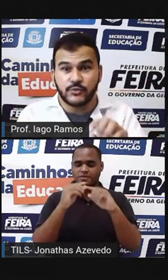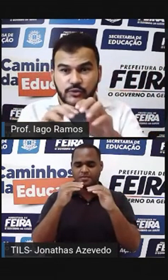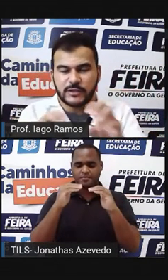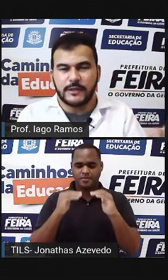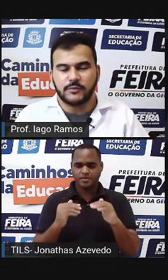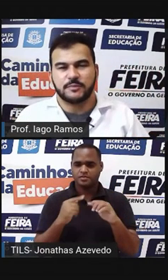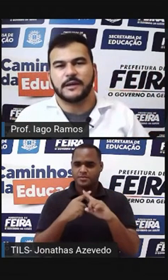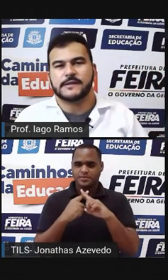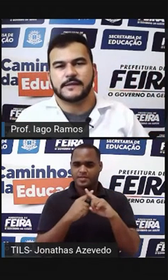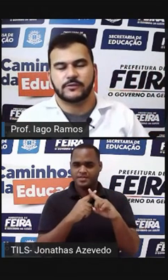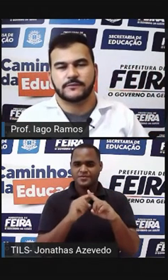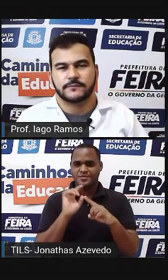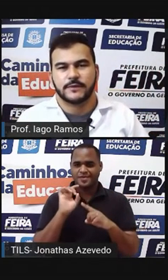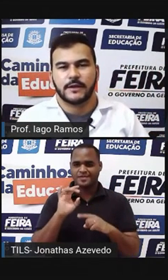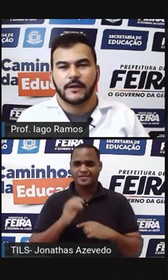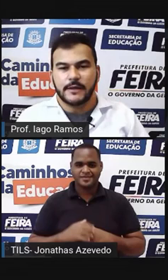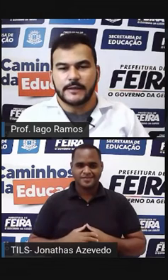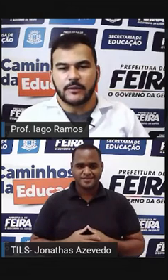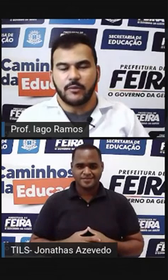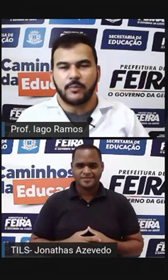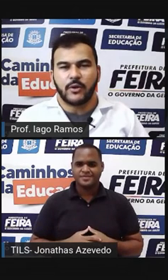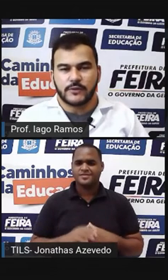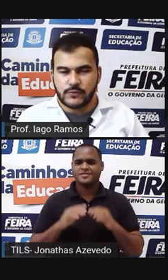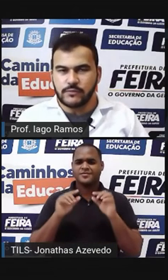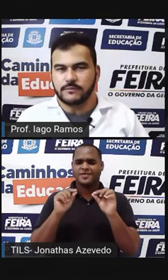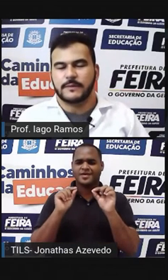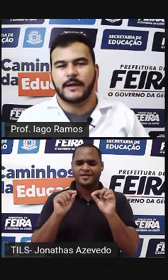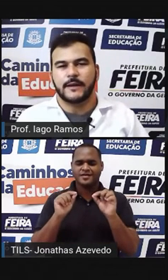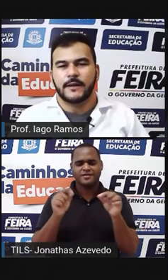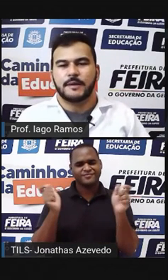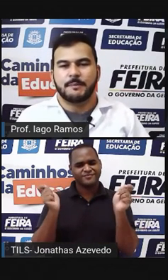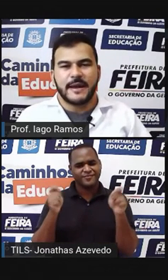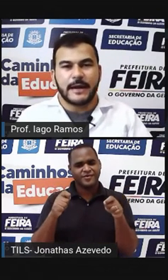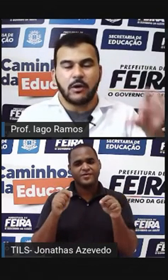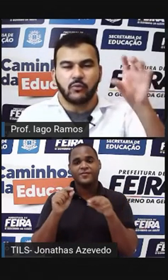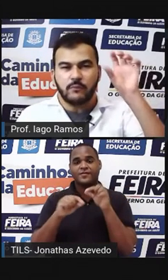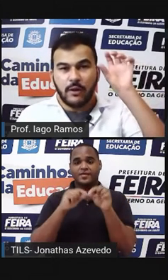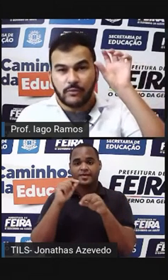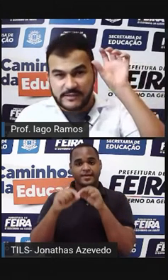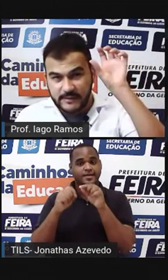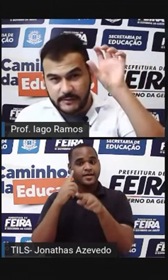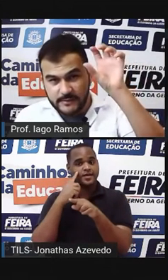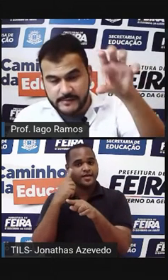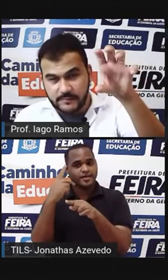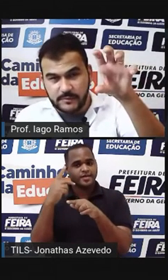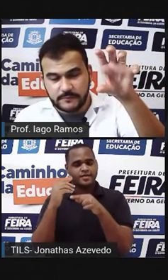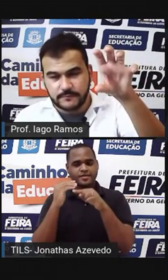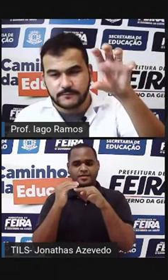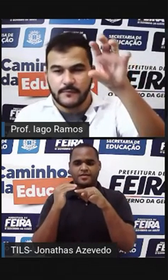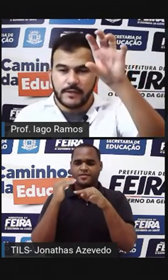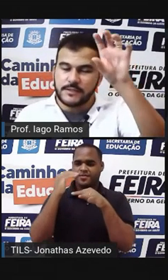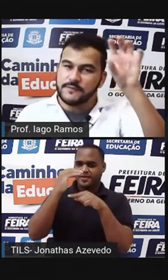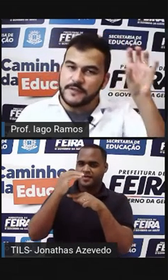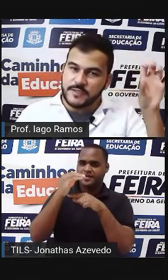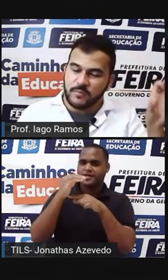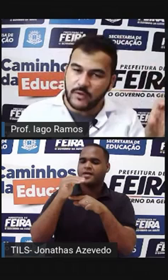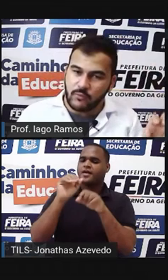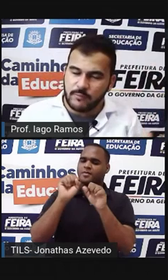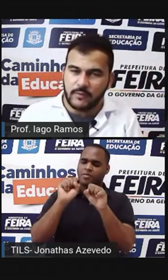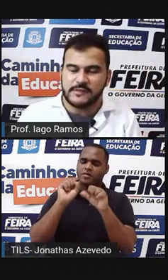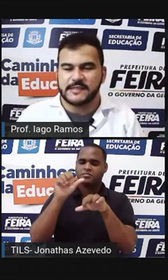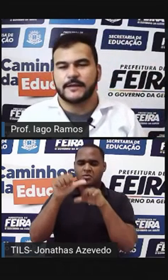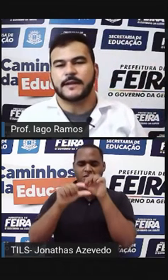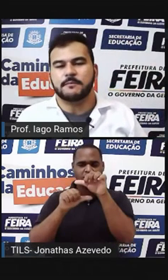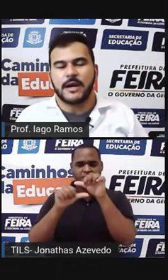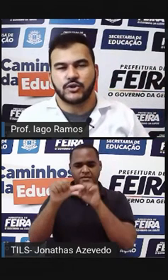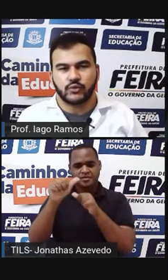embaixo só tem multiplicação Então eu posso pegar alguma coisa que está em cima E dividir por